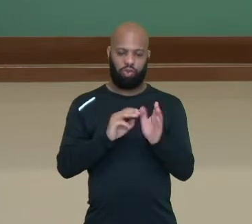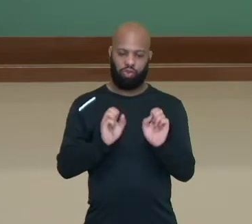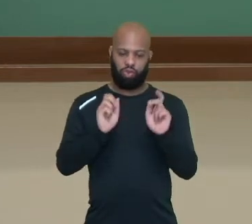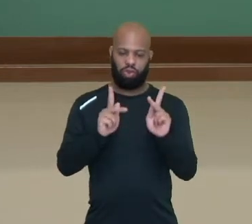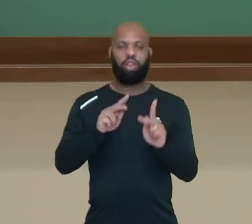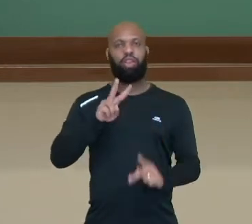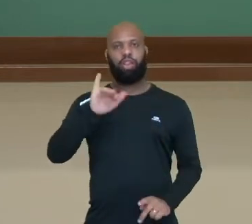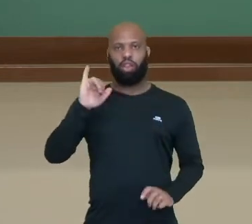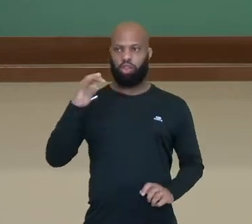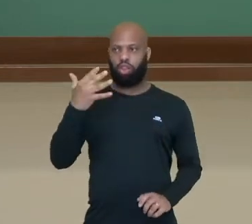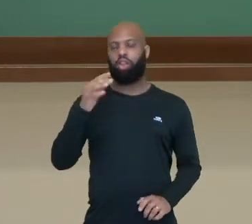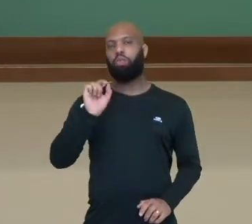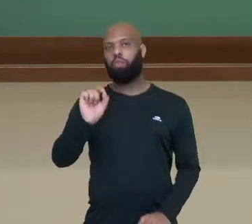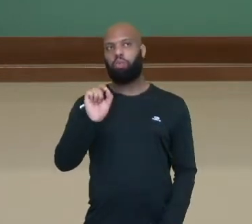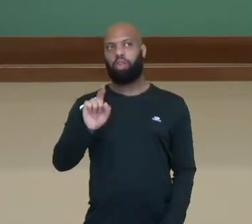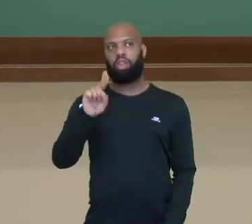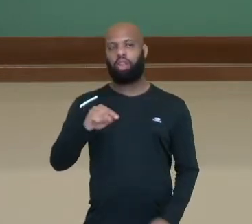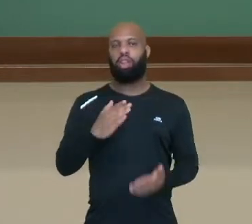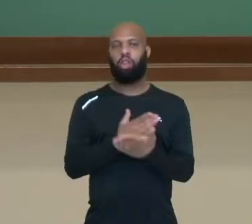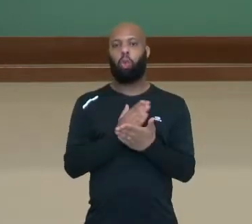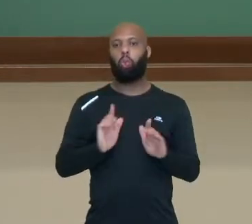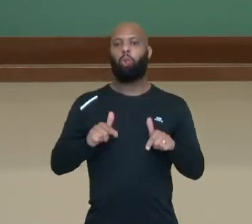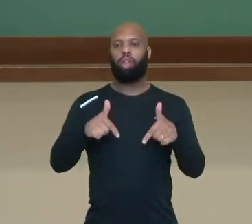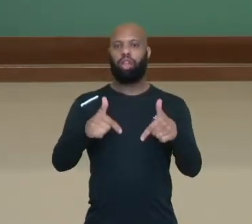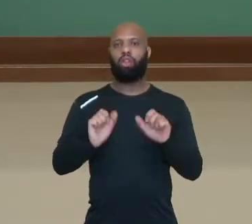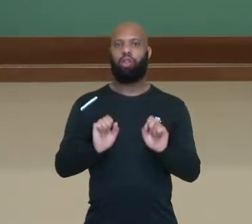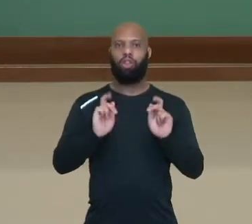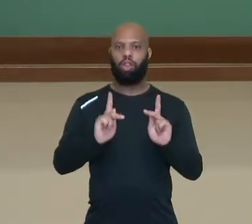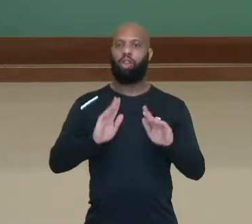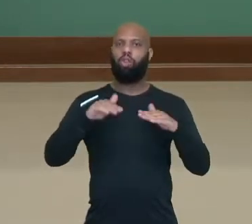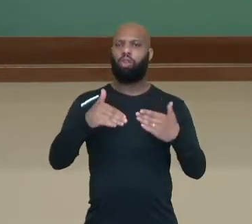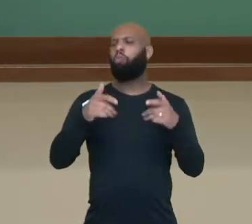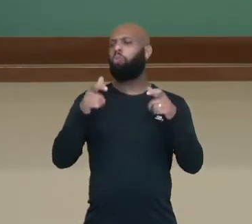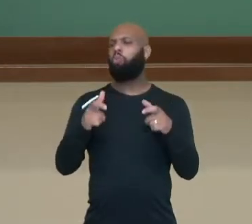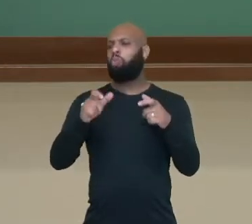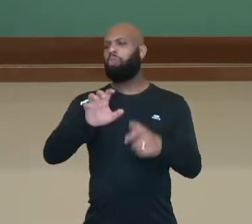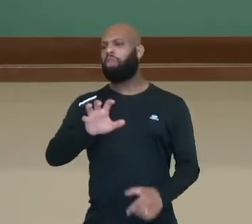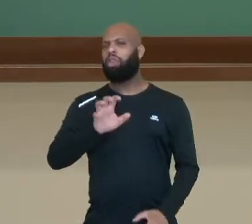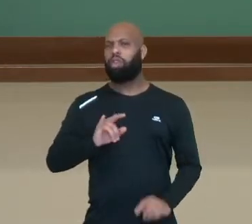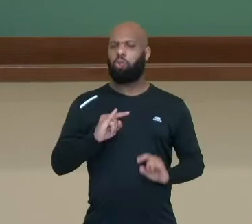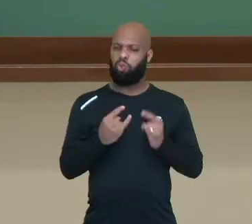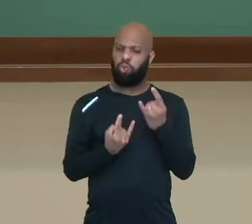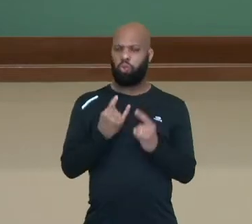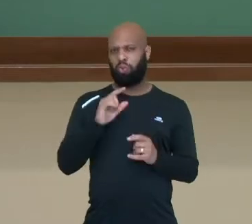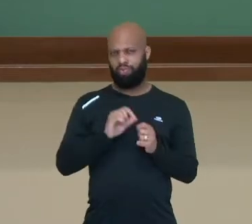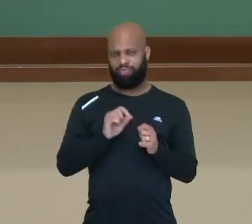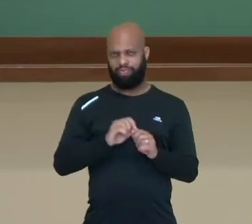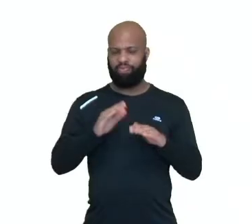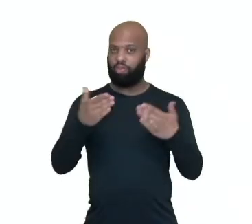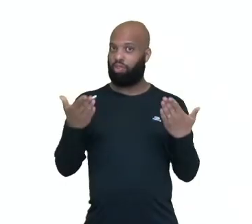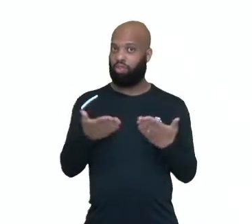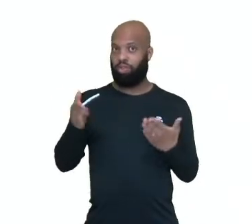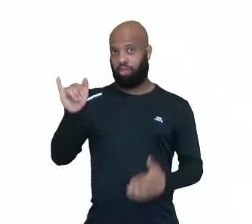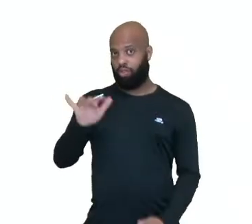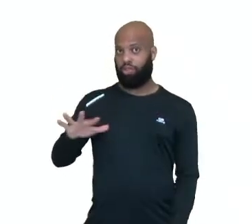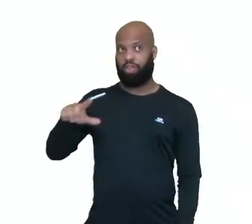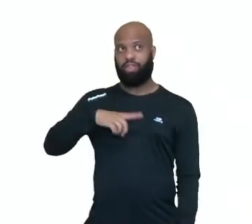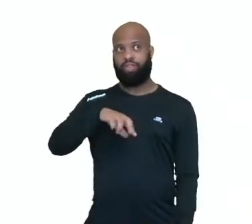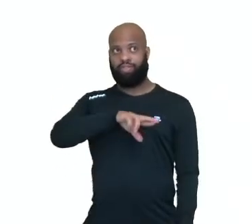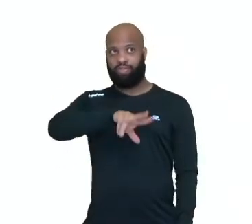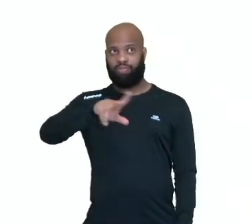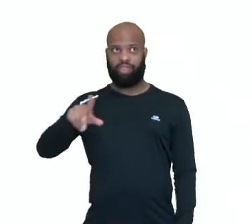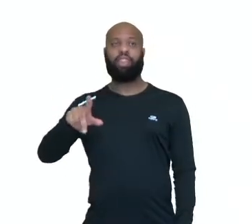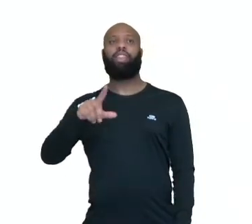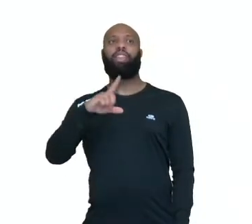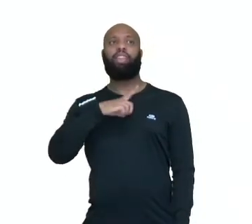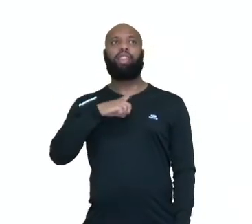acontecer uma determinada ação, né? E onde que esses hormônios são produzidos? Então aqui na imagem a gente tem várias glândulas, né?